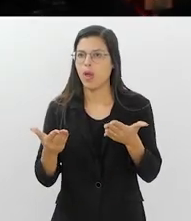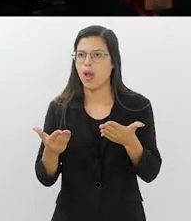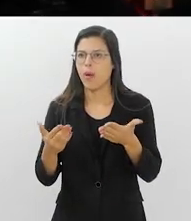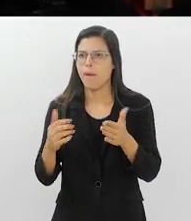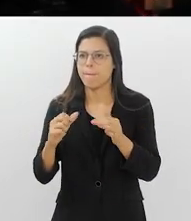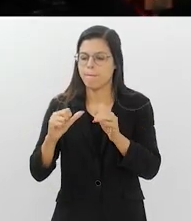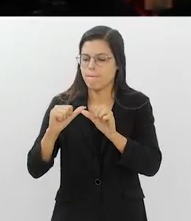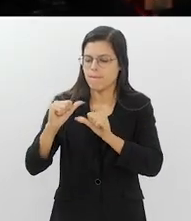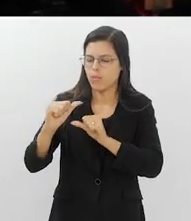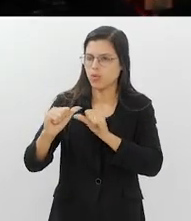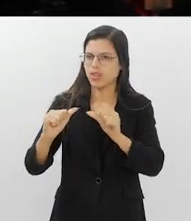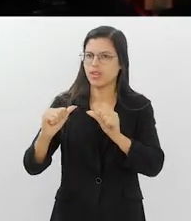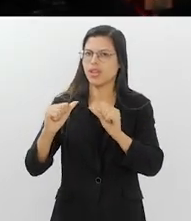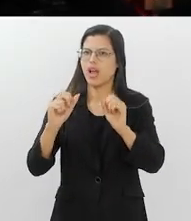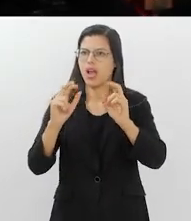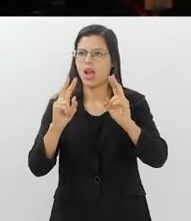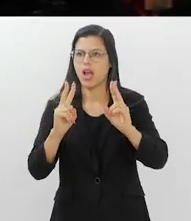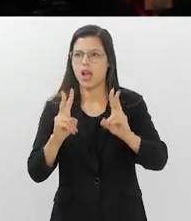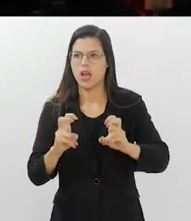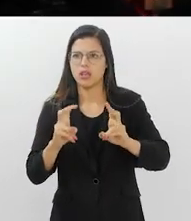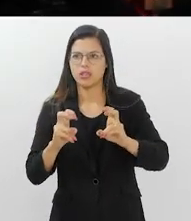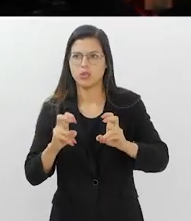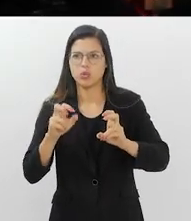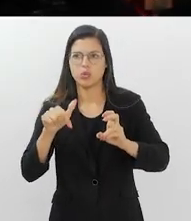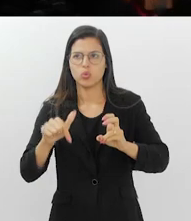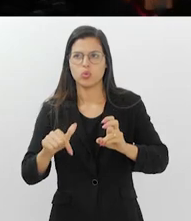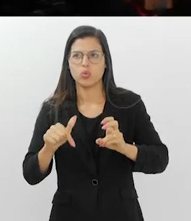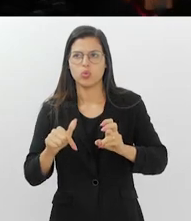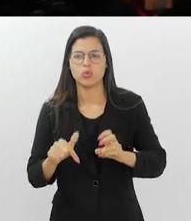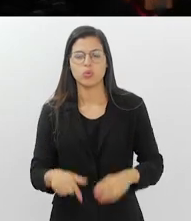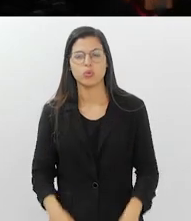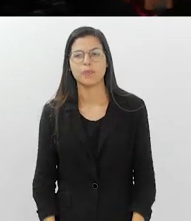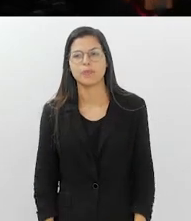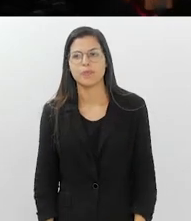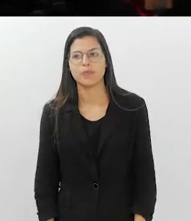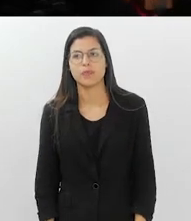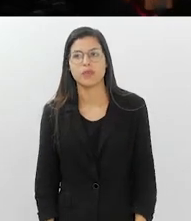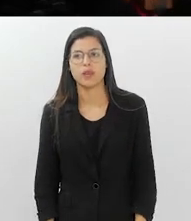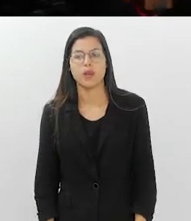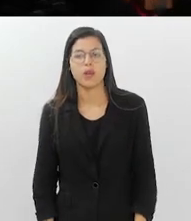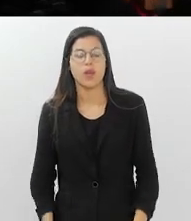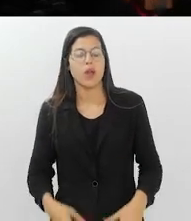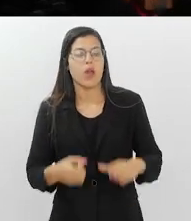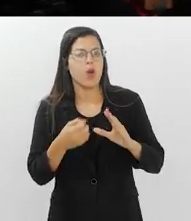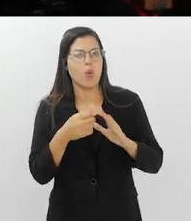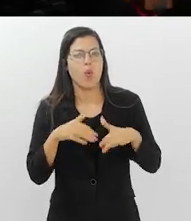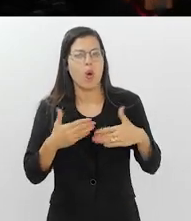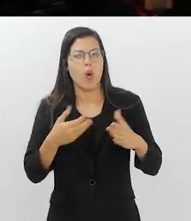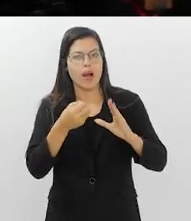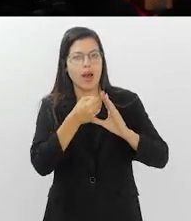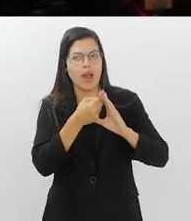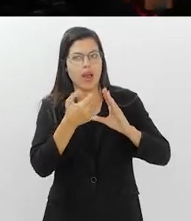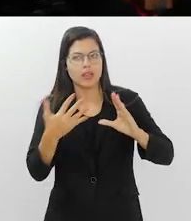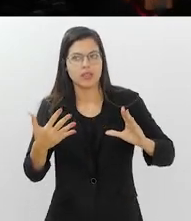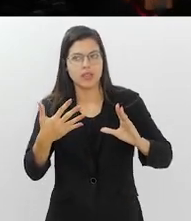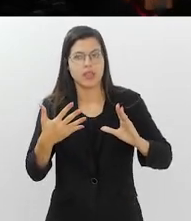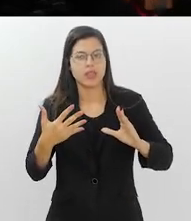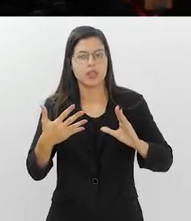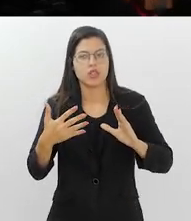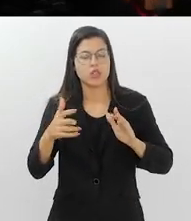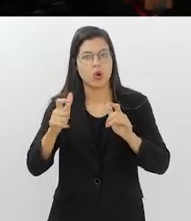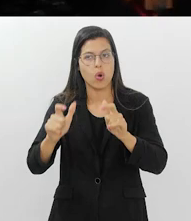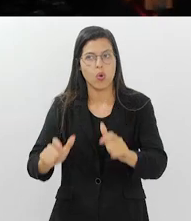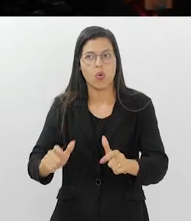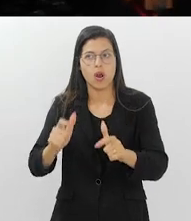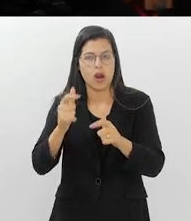de onde nós estamos, nos deslocando para a região mais periférica. Sara, em que aspectos que o ambiente urbano, principalmente